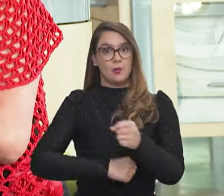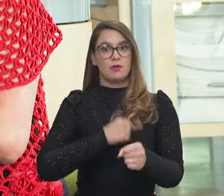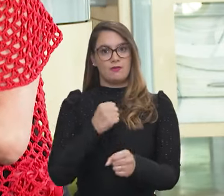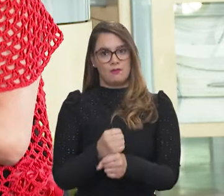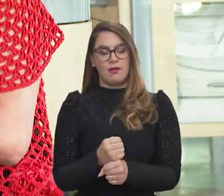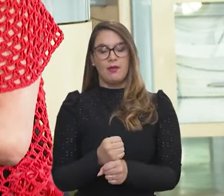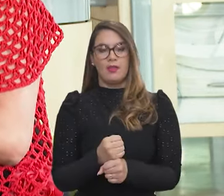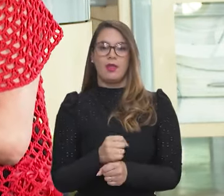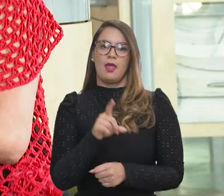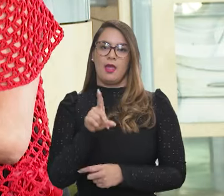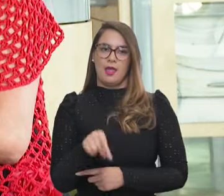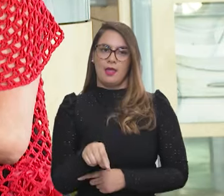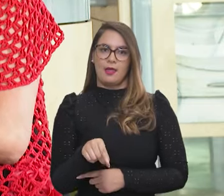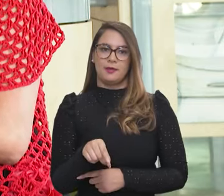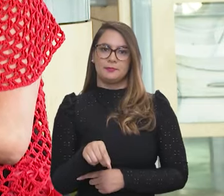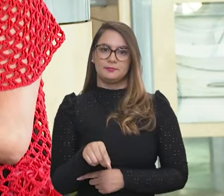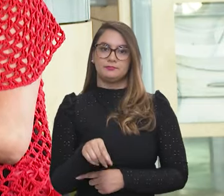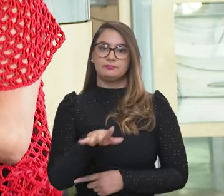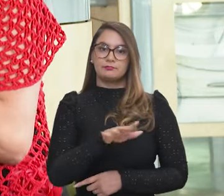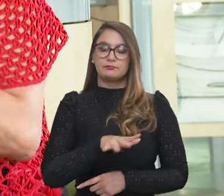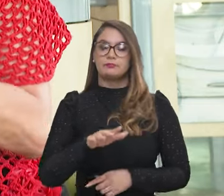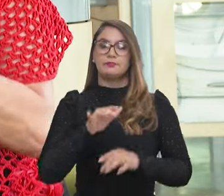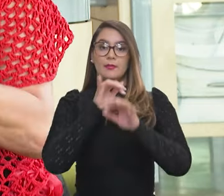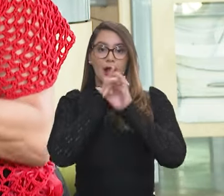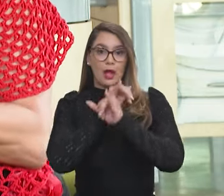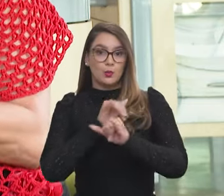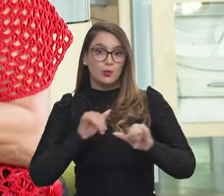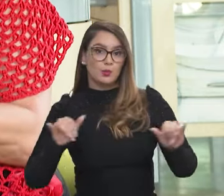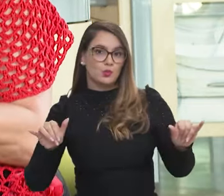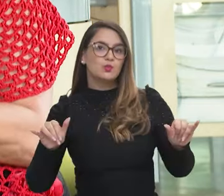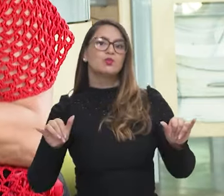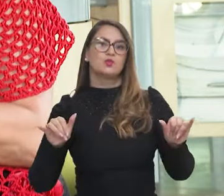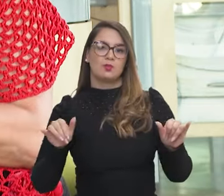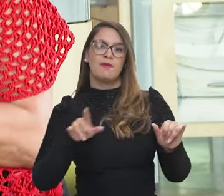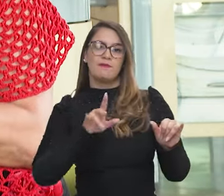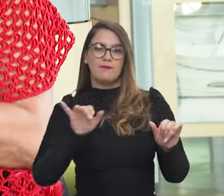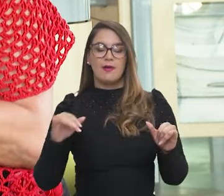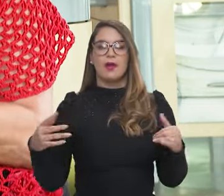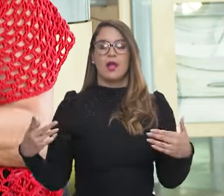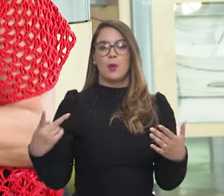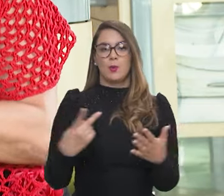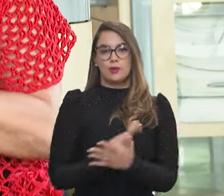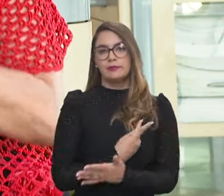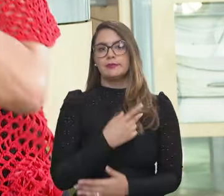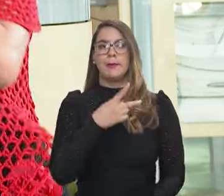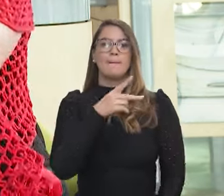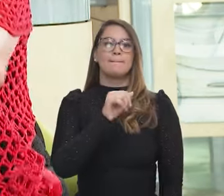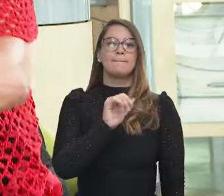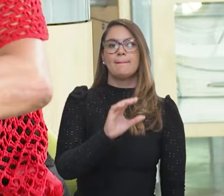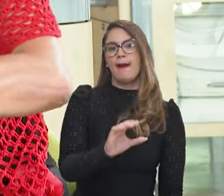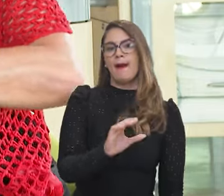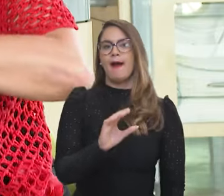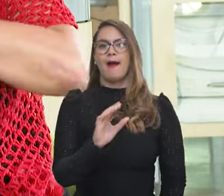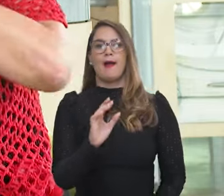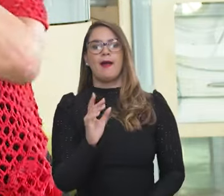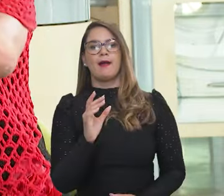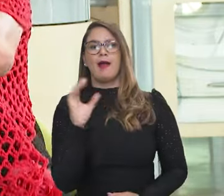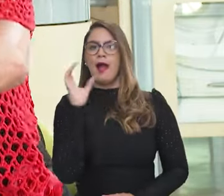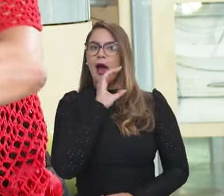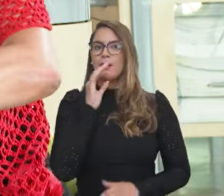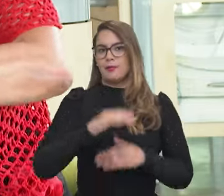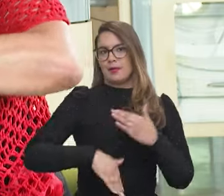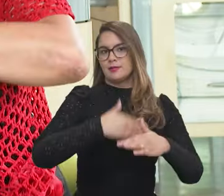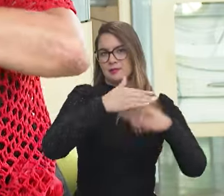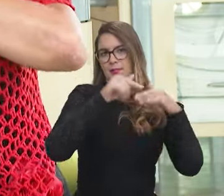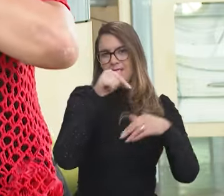que vem, esses anúncios, eles vão ser realizados, né? PAC, o Plano de